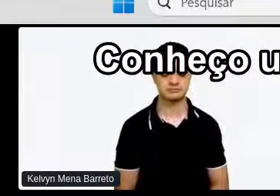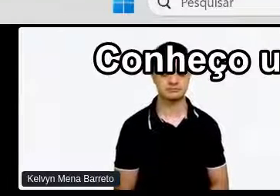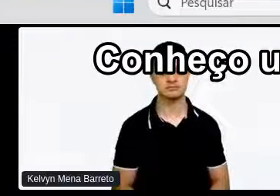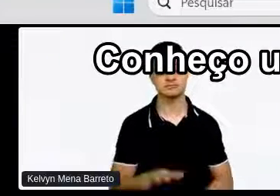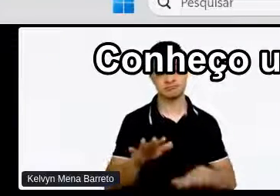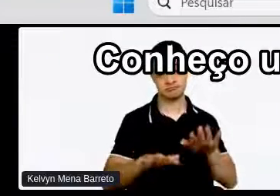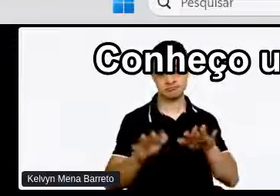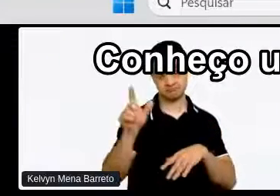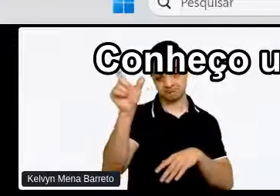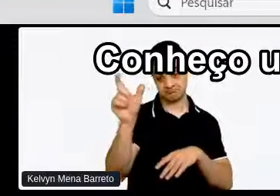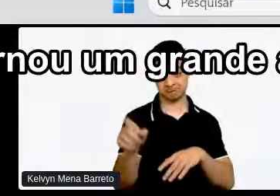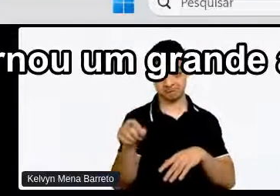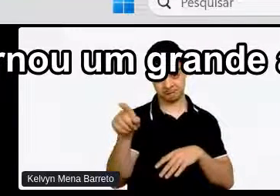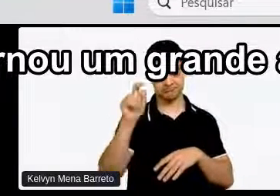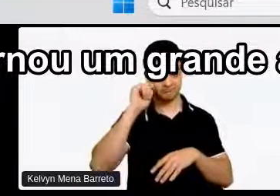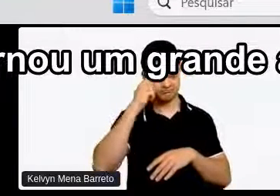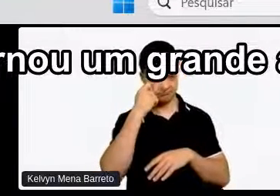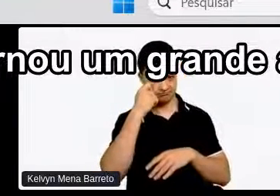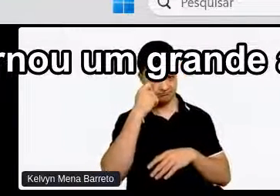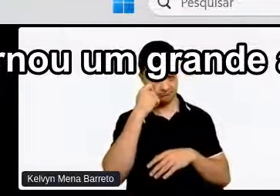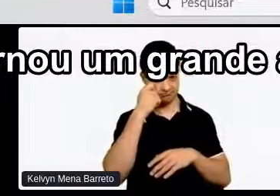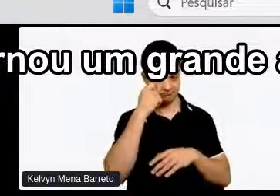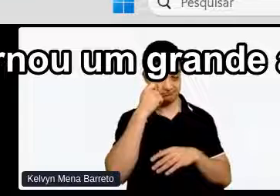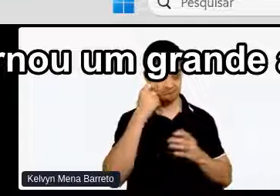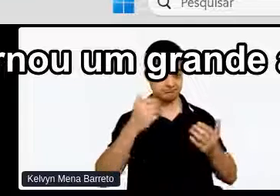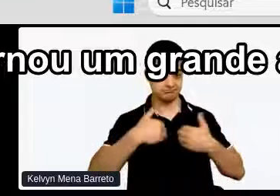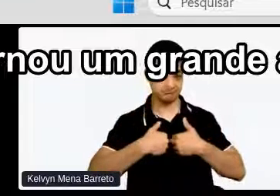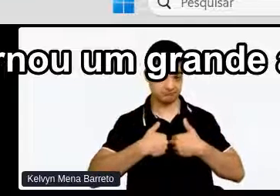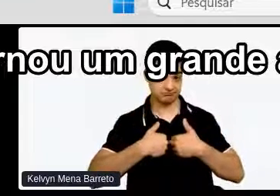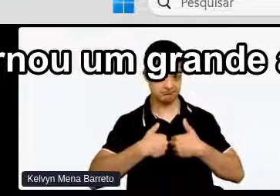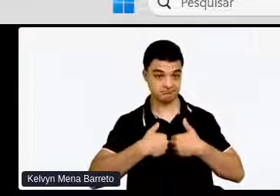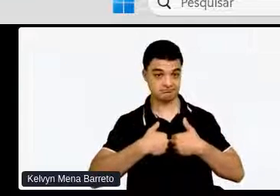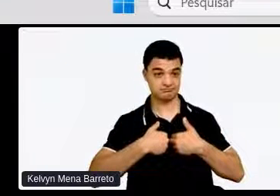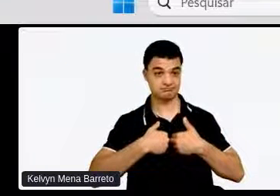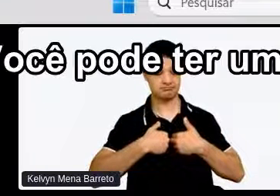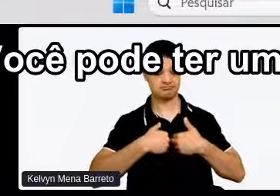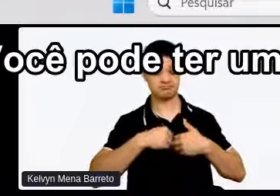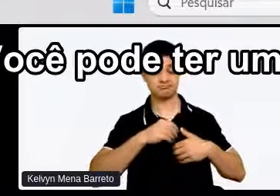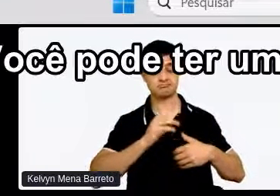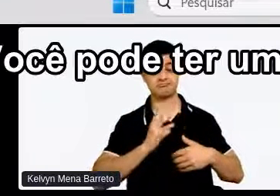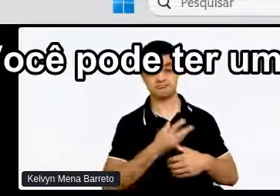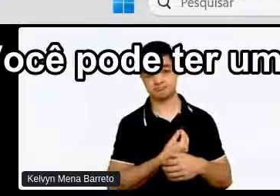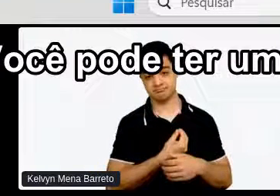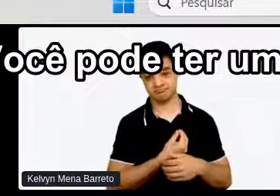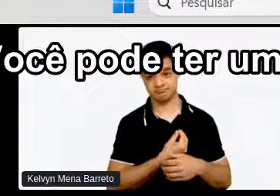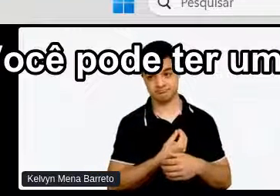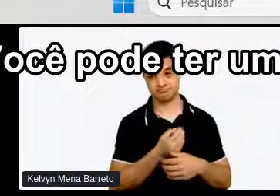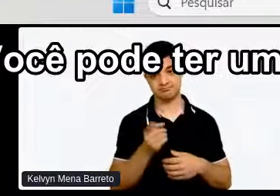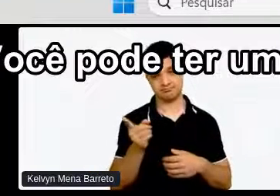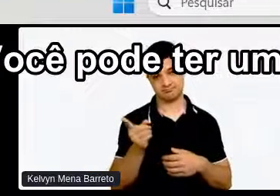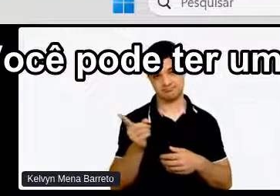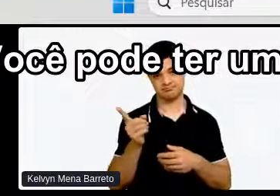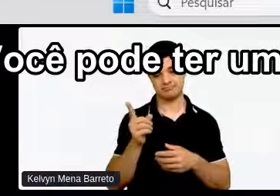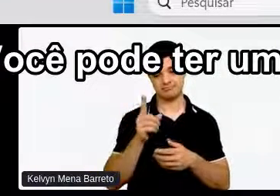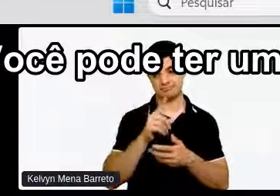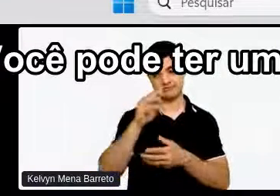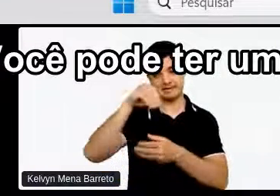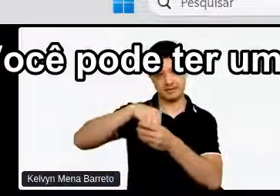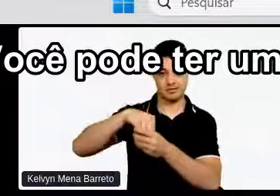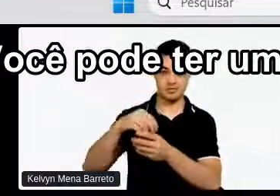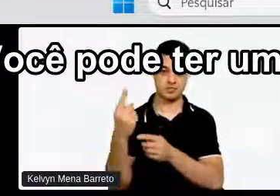Conheço uma, inclusive Que se tornou um grande amigo Por conta do LinkedIn Você pode ter uma pessoa Que